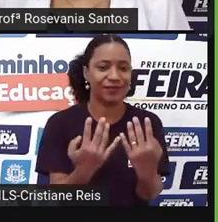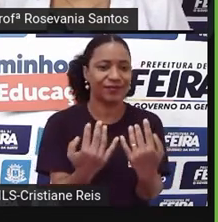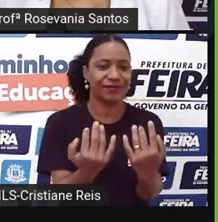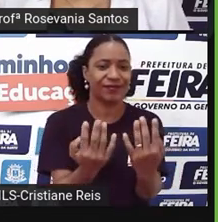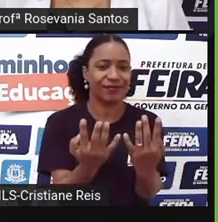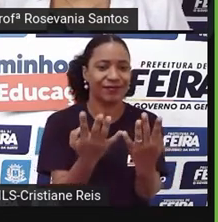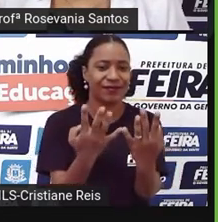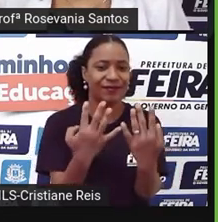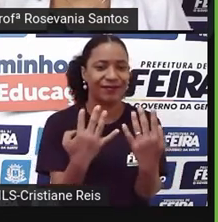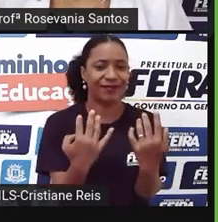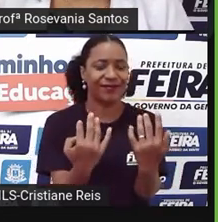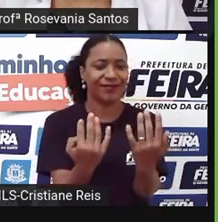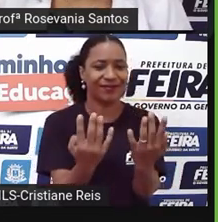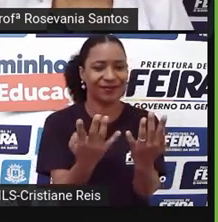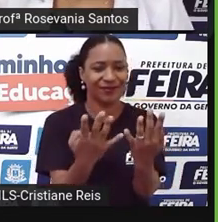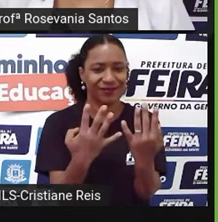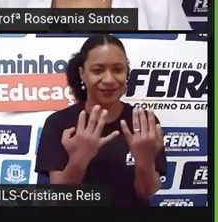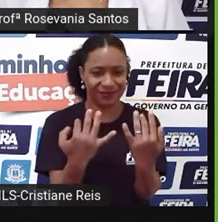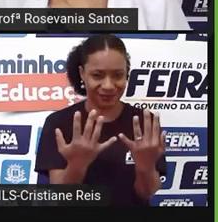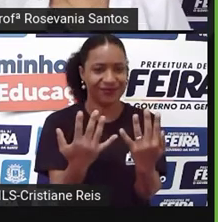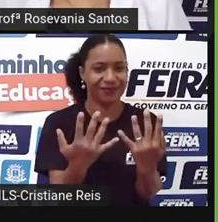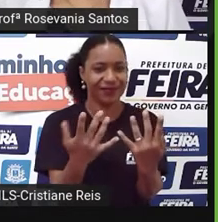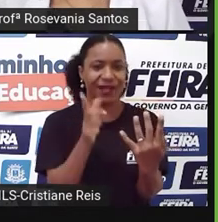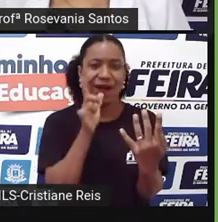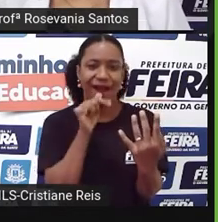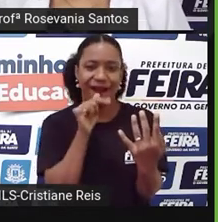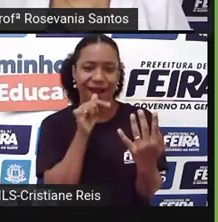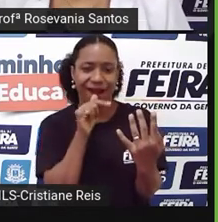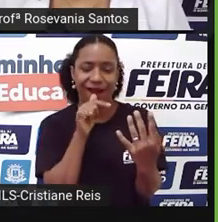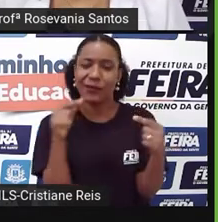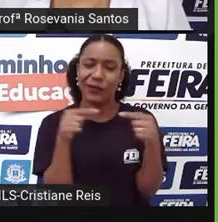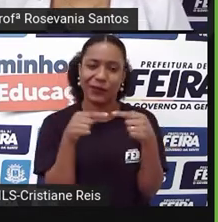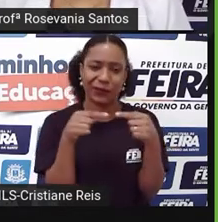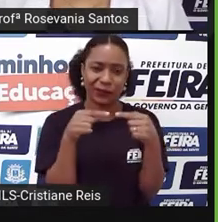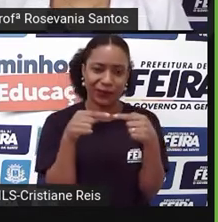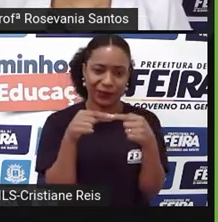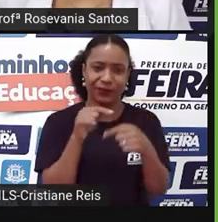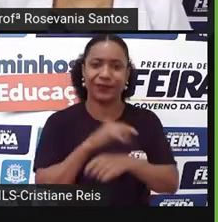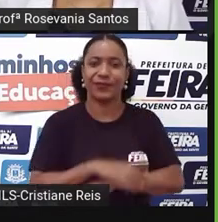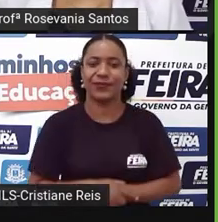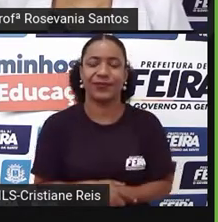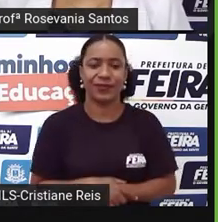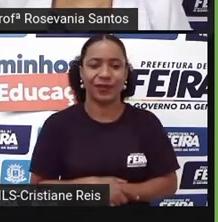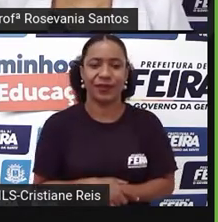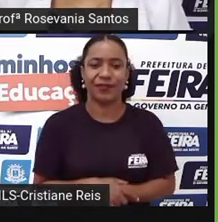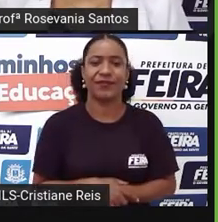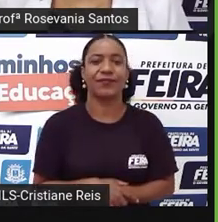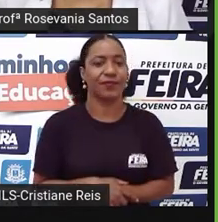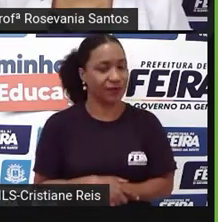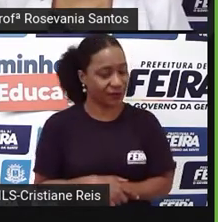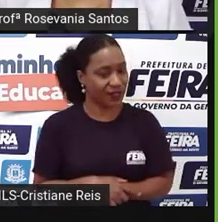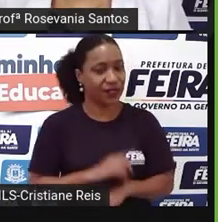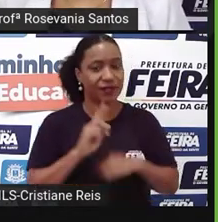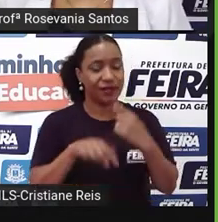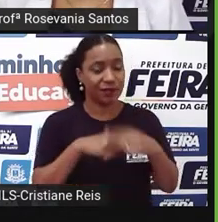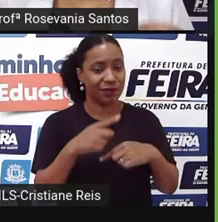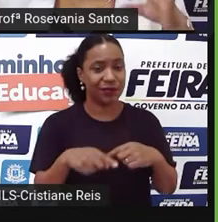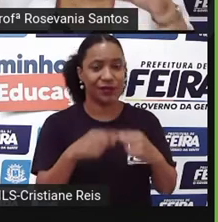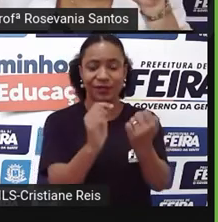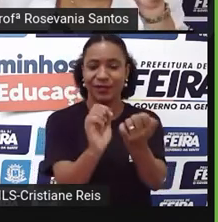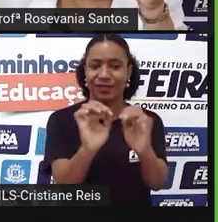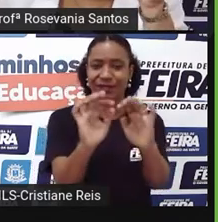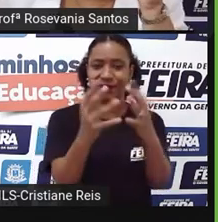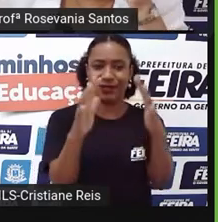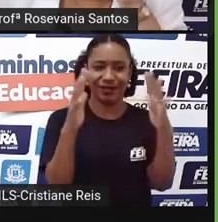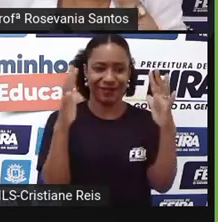mata que fica inundada, né, o tempo todo. Depois, eu tenho a mata de várzea. Como o nome já